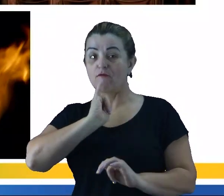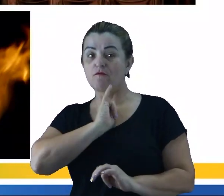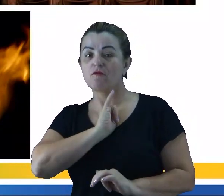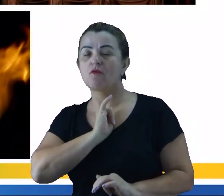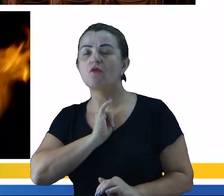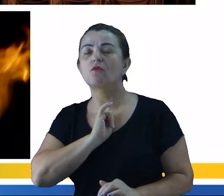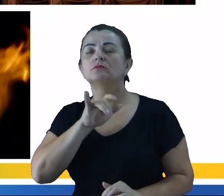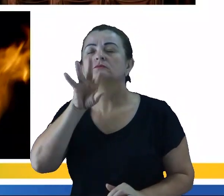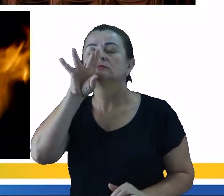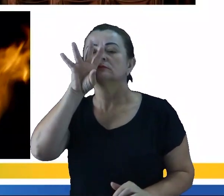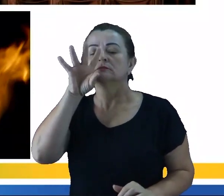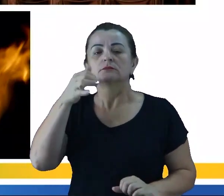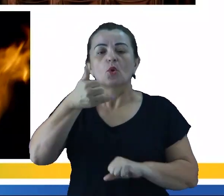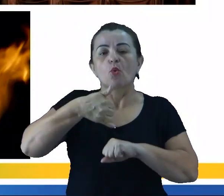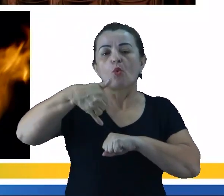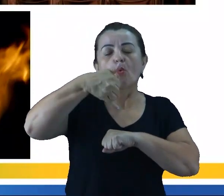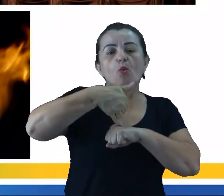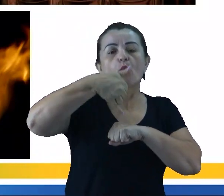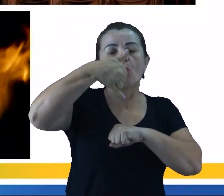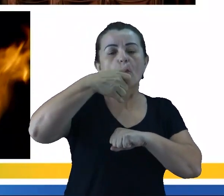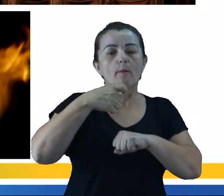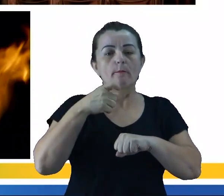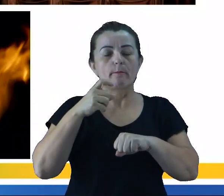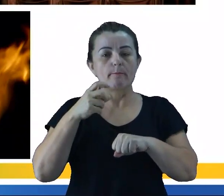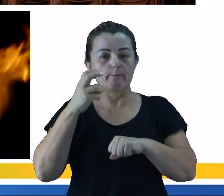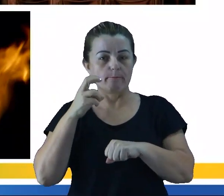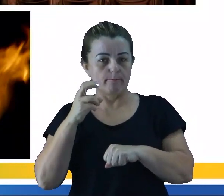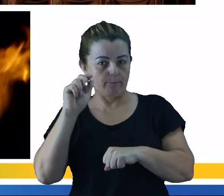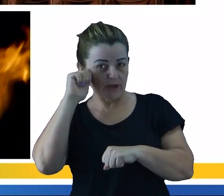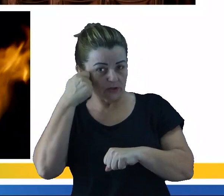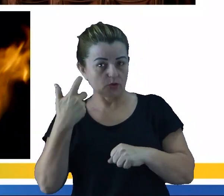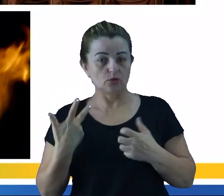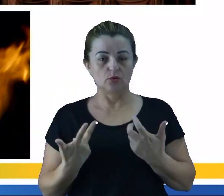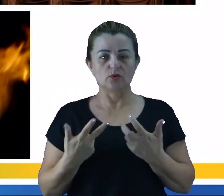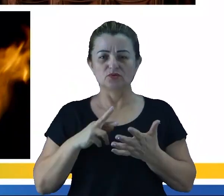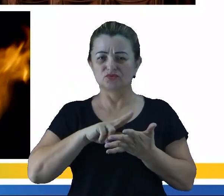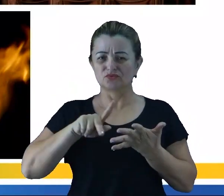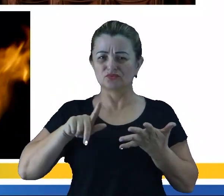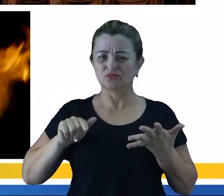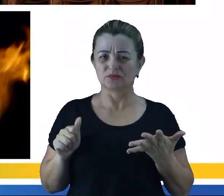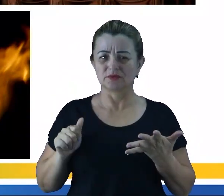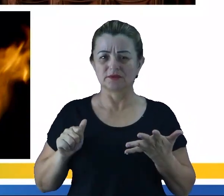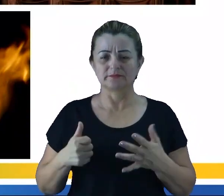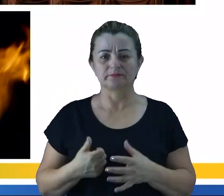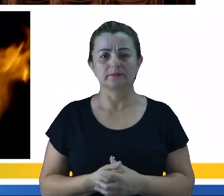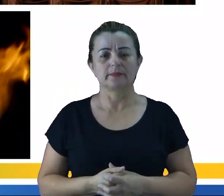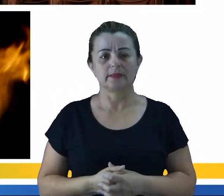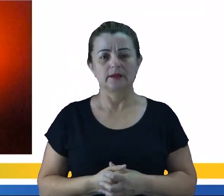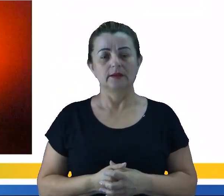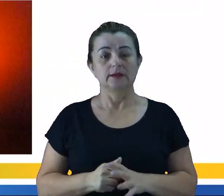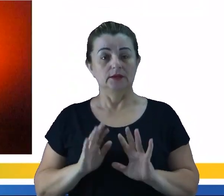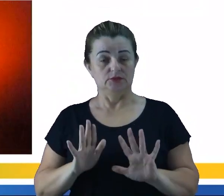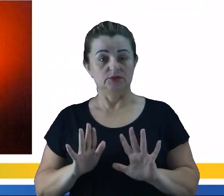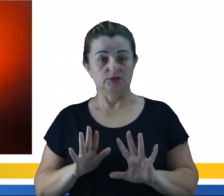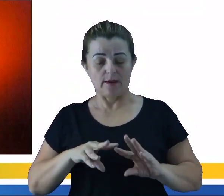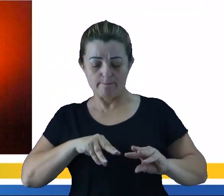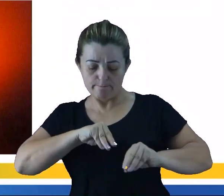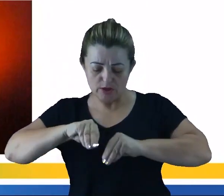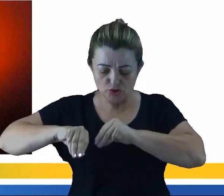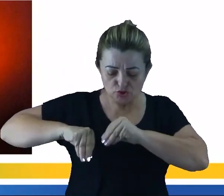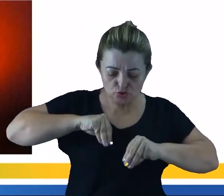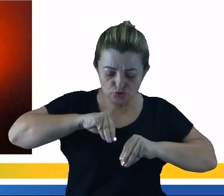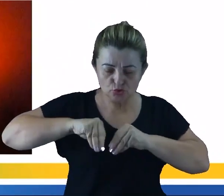fisiológico, petróleo, são todos exemplos ali de misturas homogêneas. Já a mistura